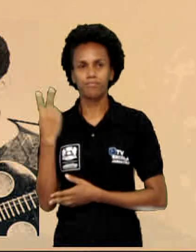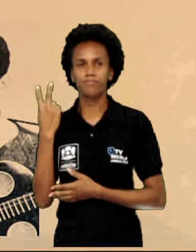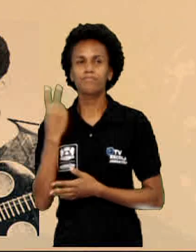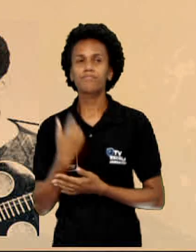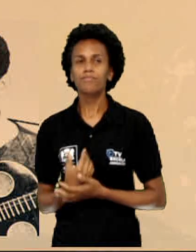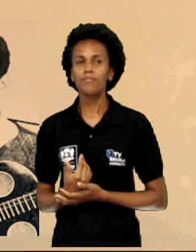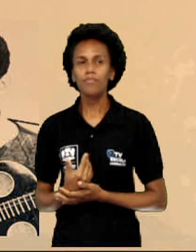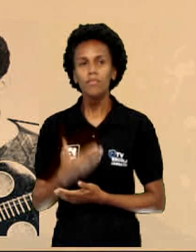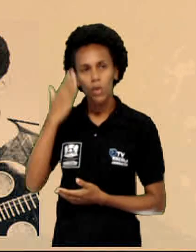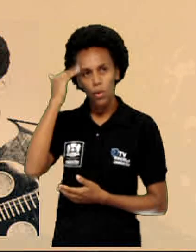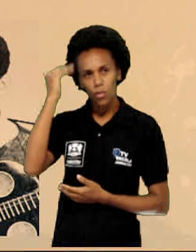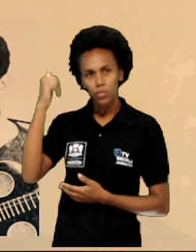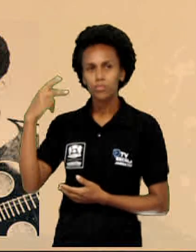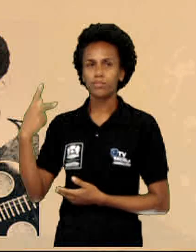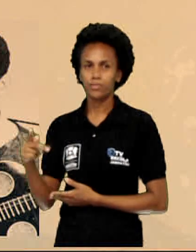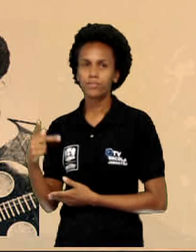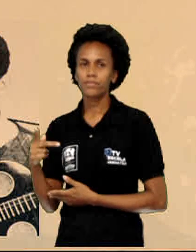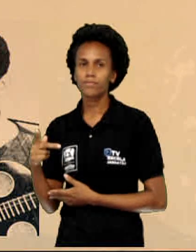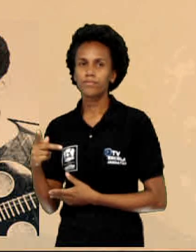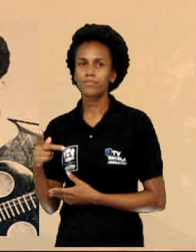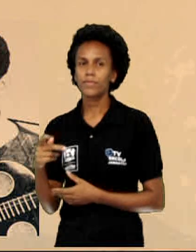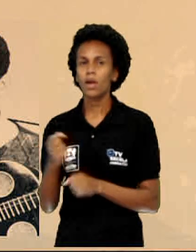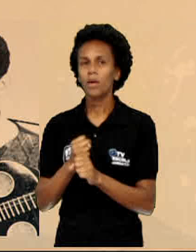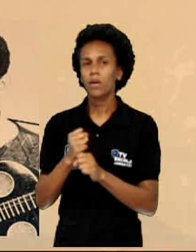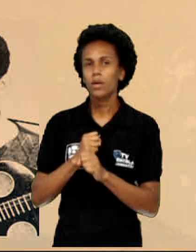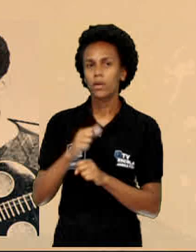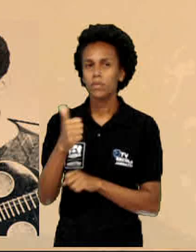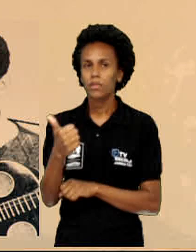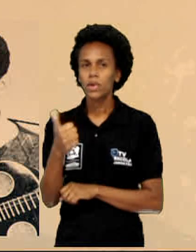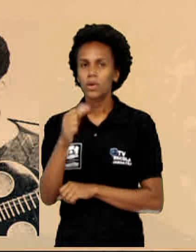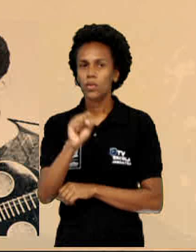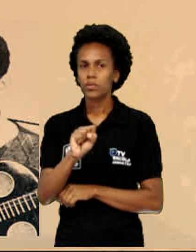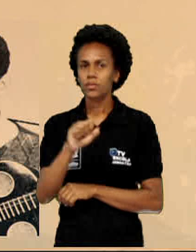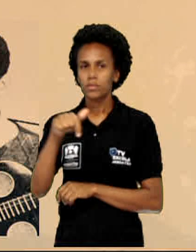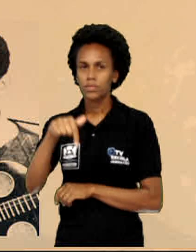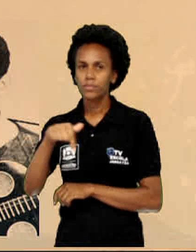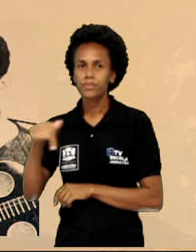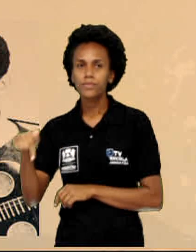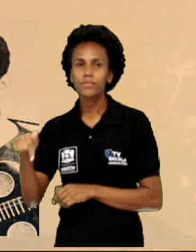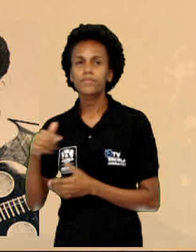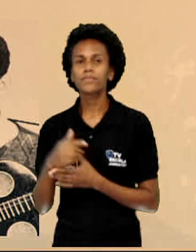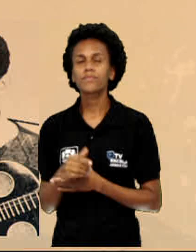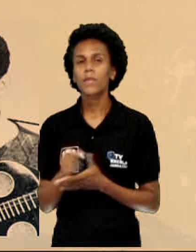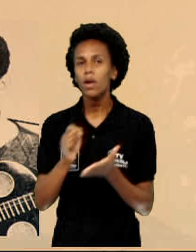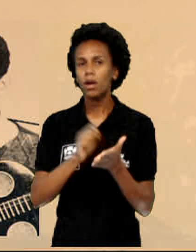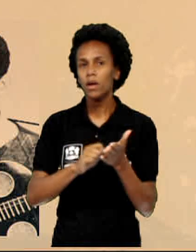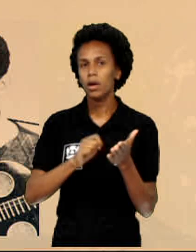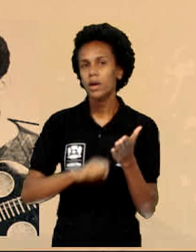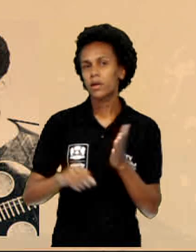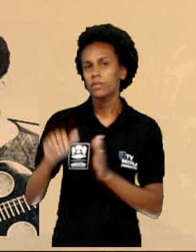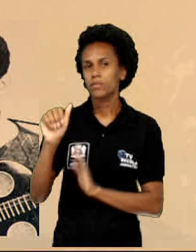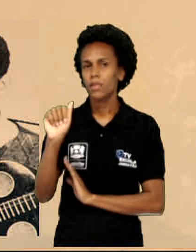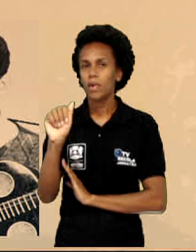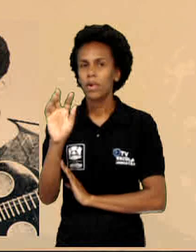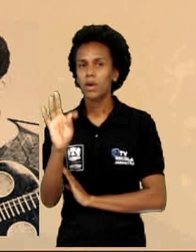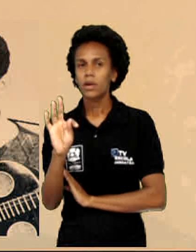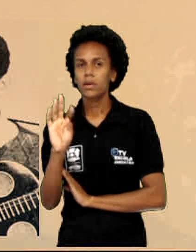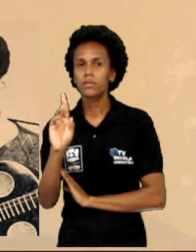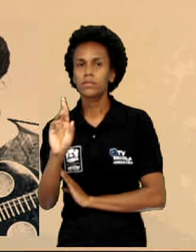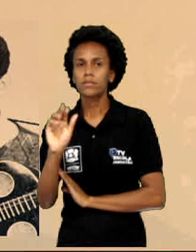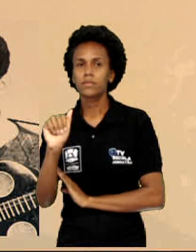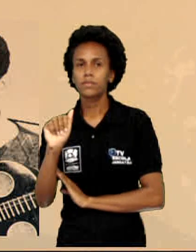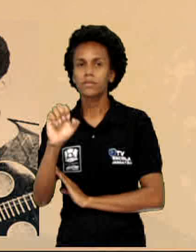1877, com a composição Atraente, uma